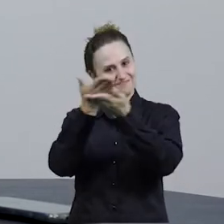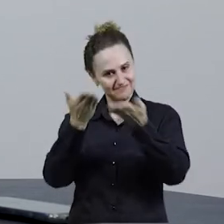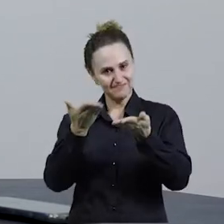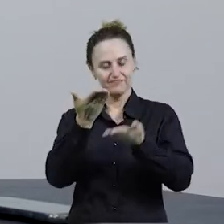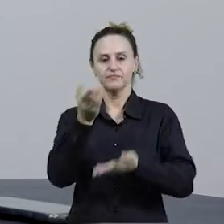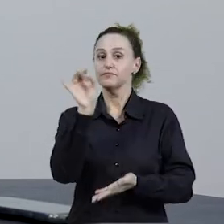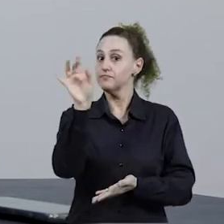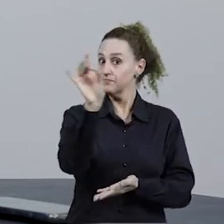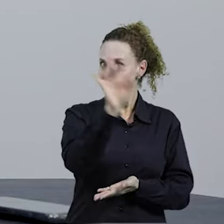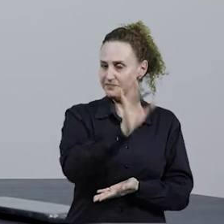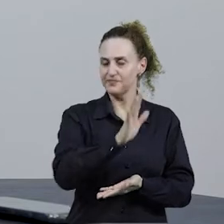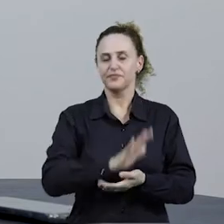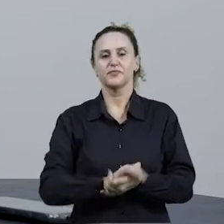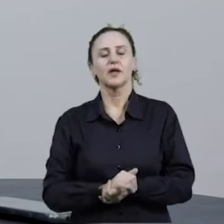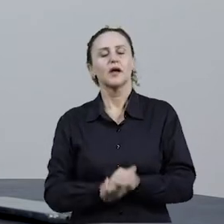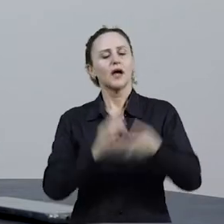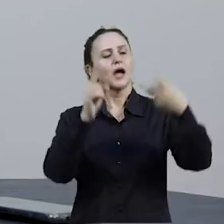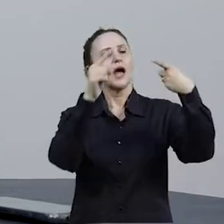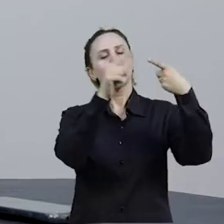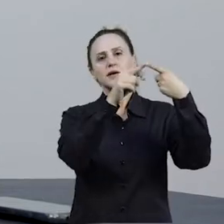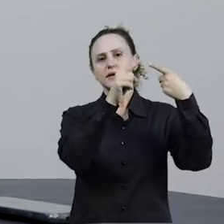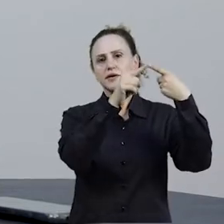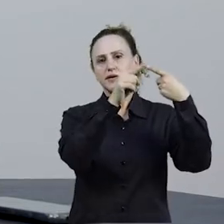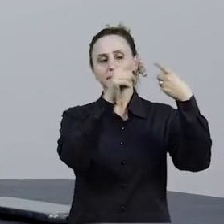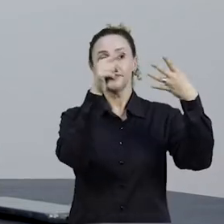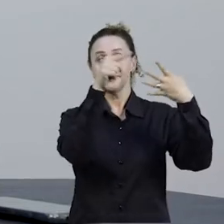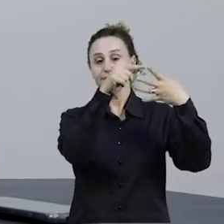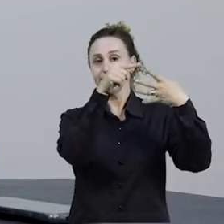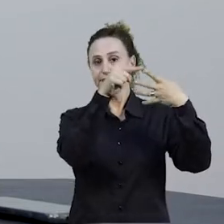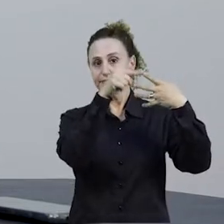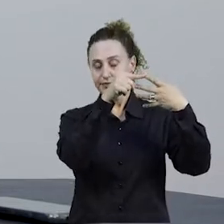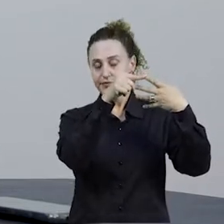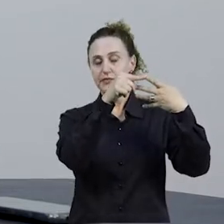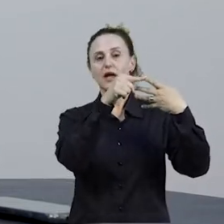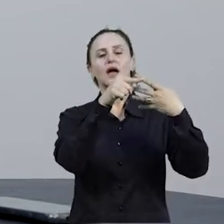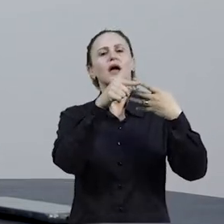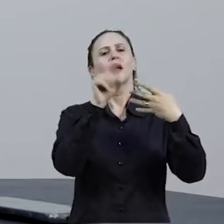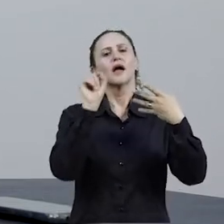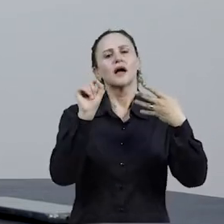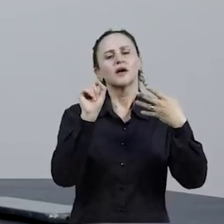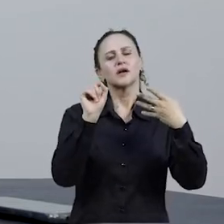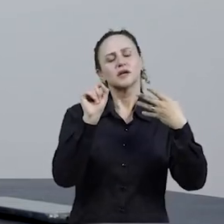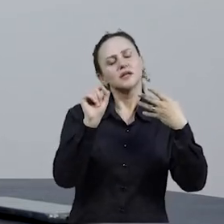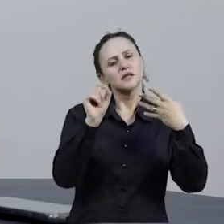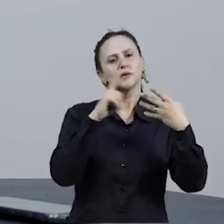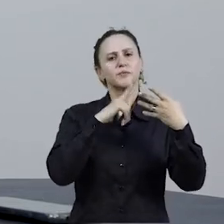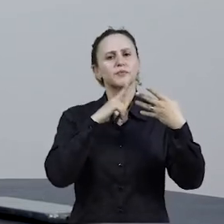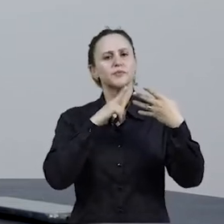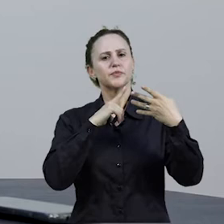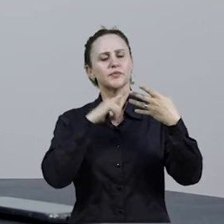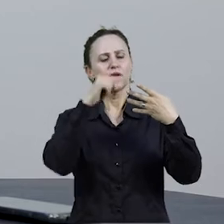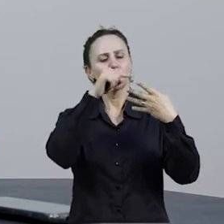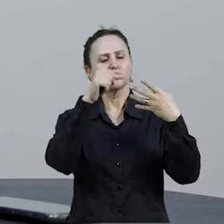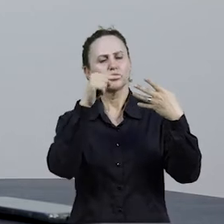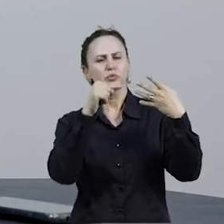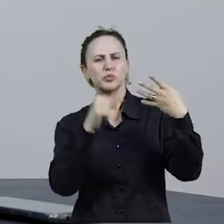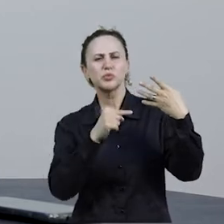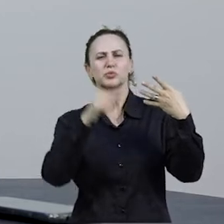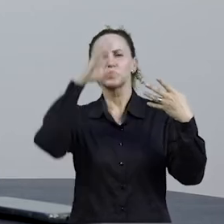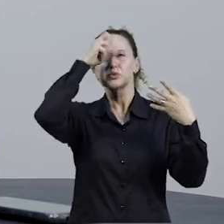um de vocês, né. Então, a primeira unidade de autoestudo, que são essas unidades de